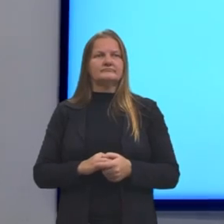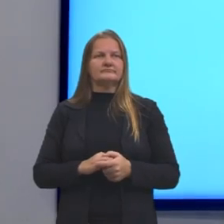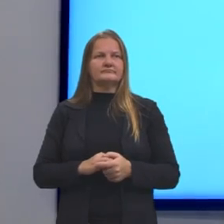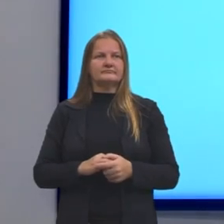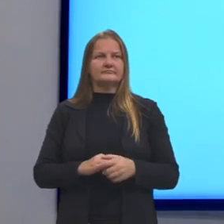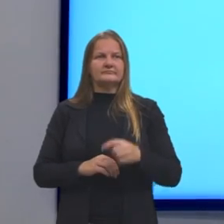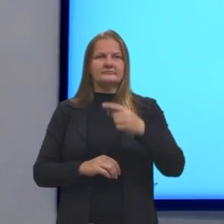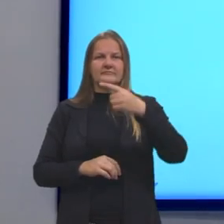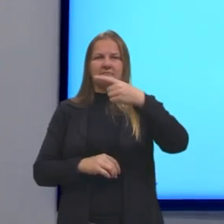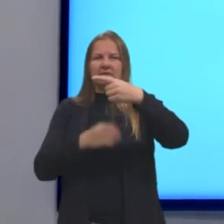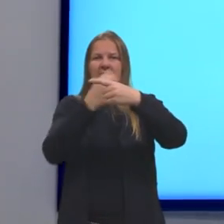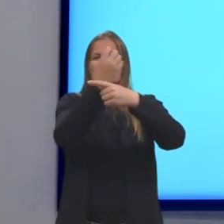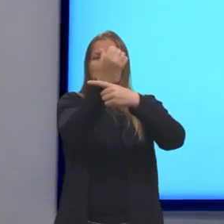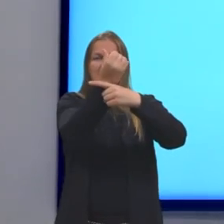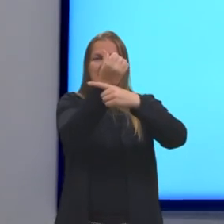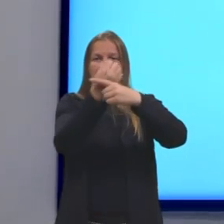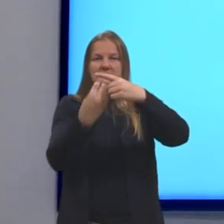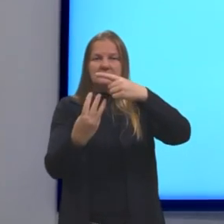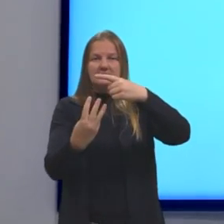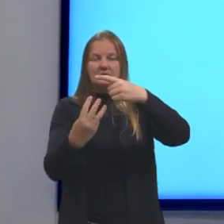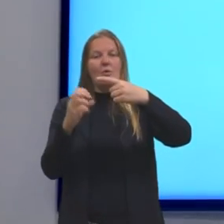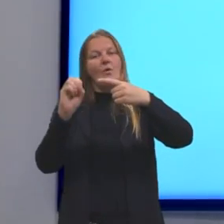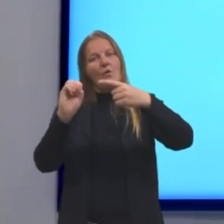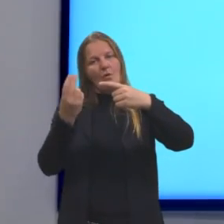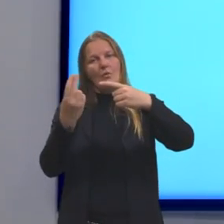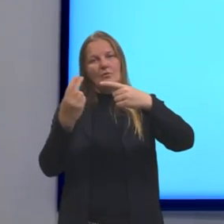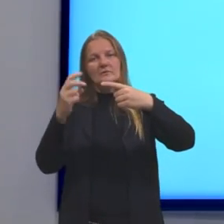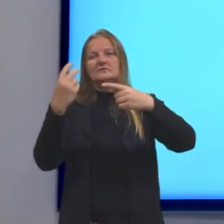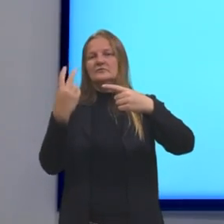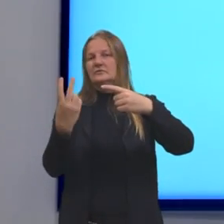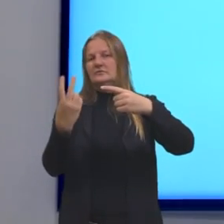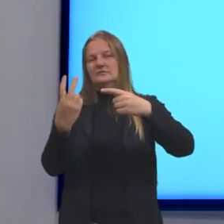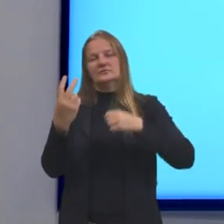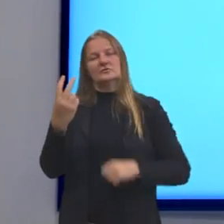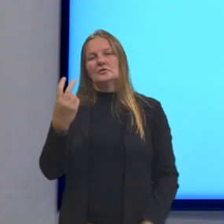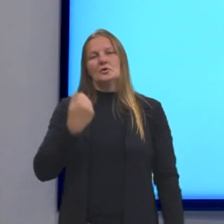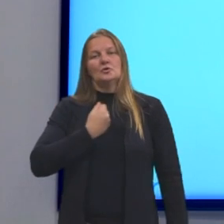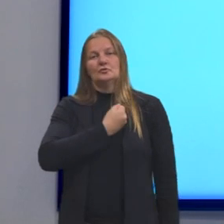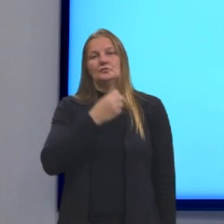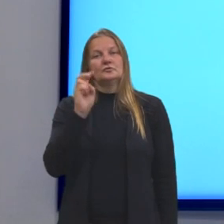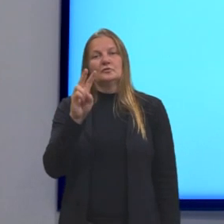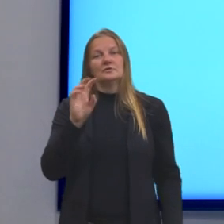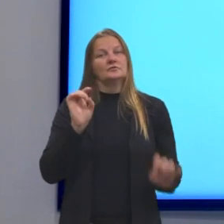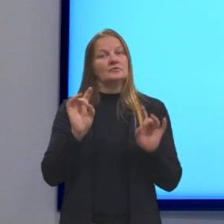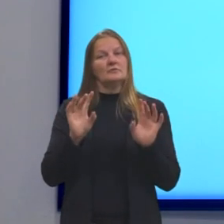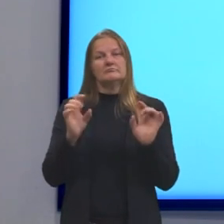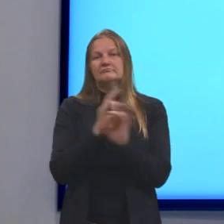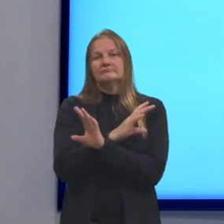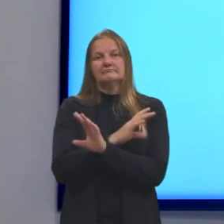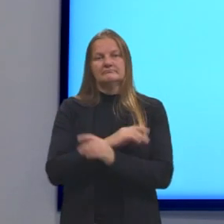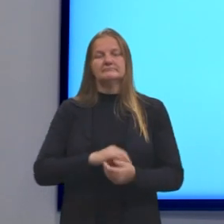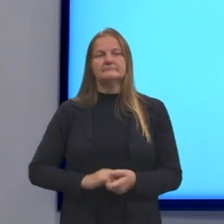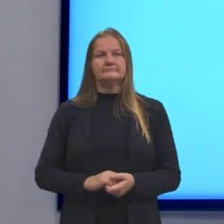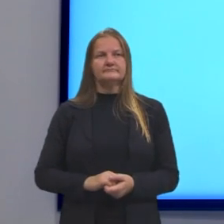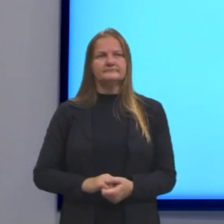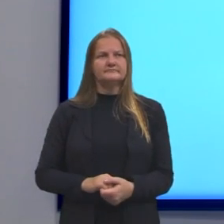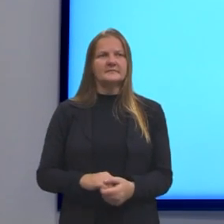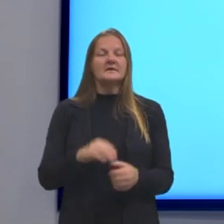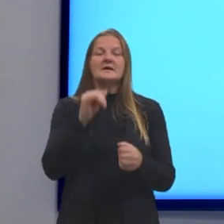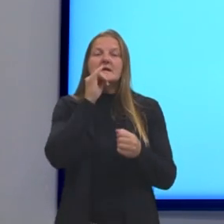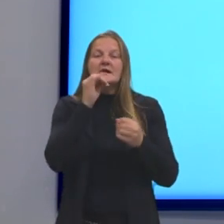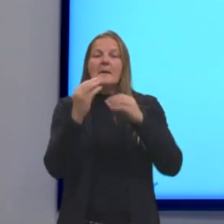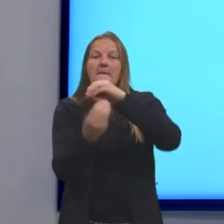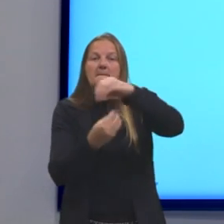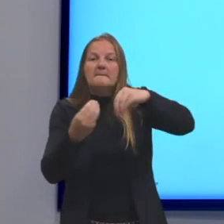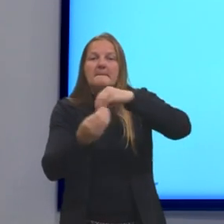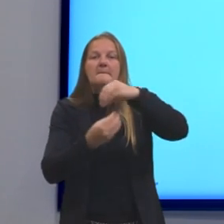é seis terços, mas também posso representar, através do número inteiro, dois. Já a fração